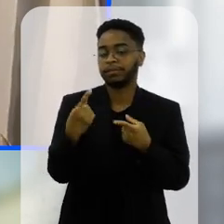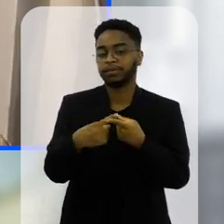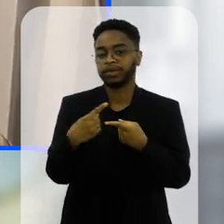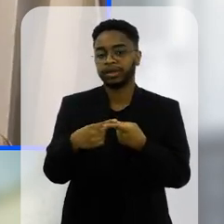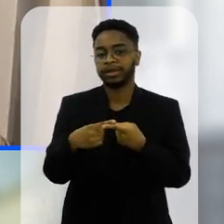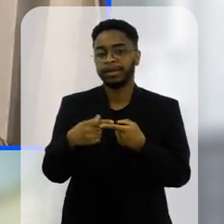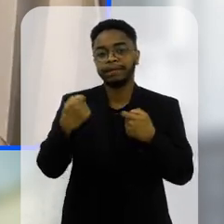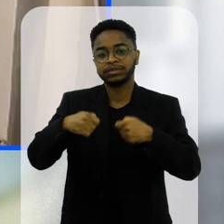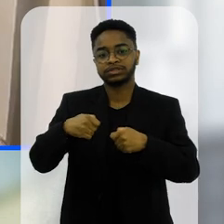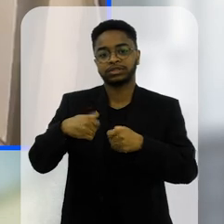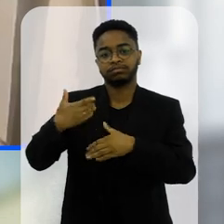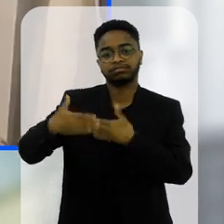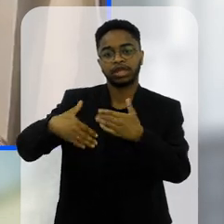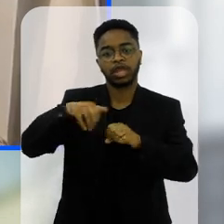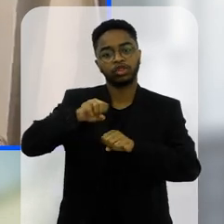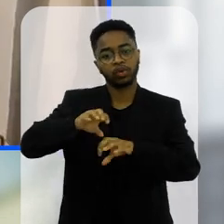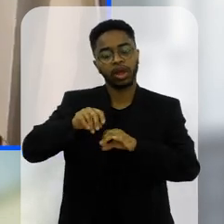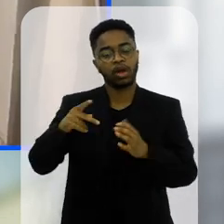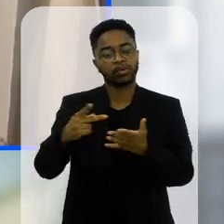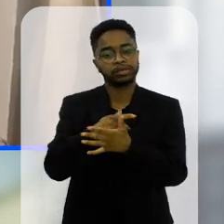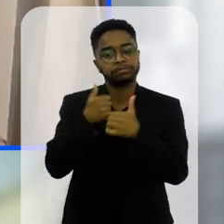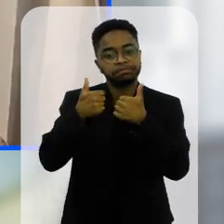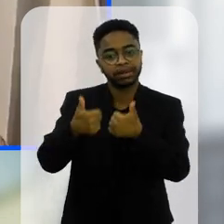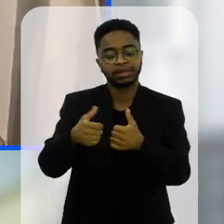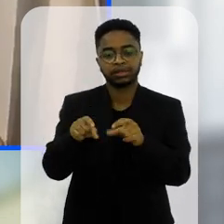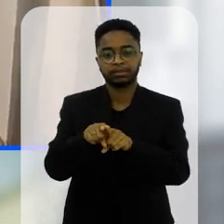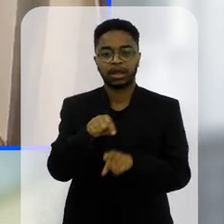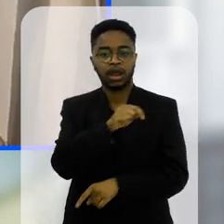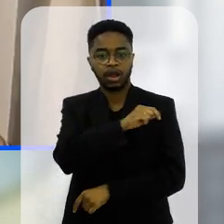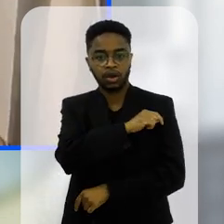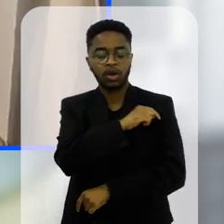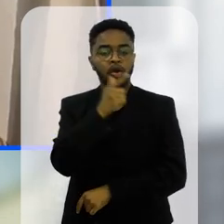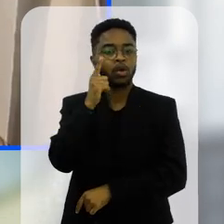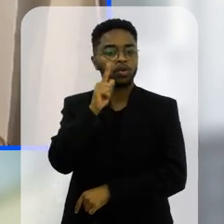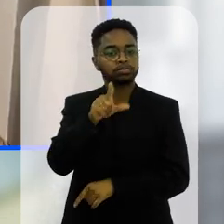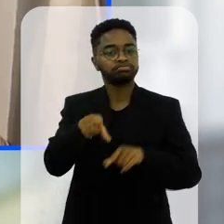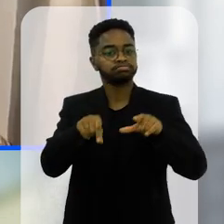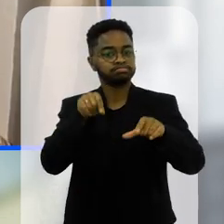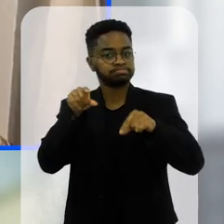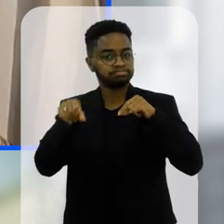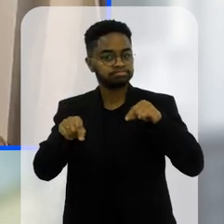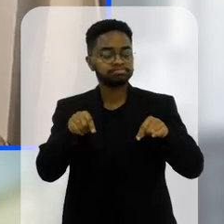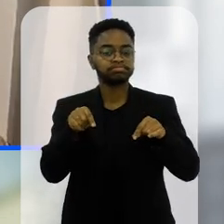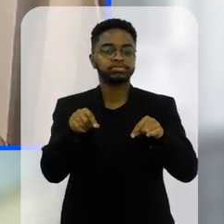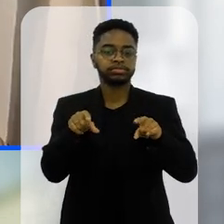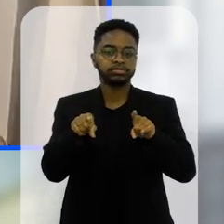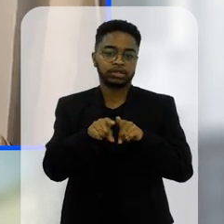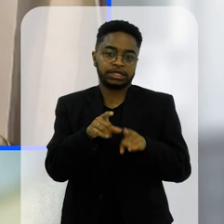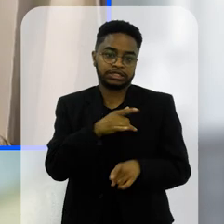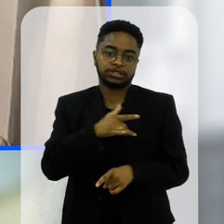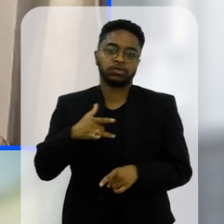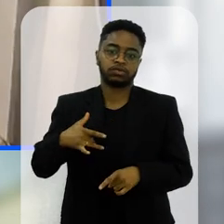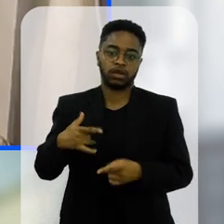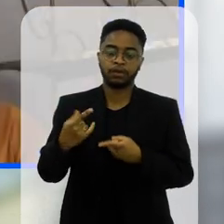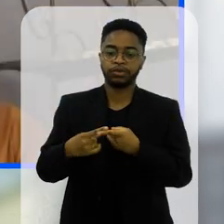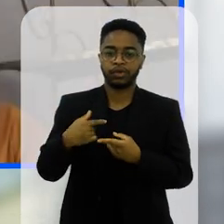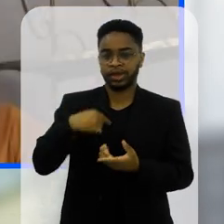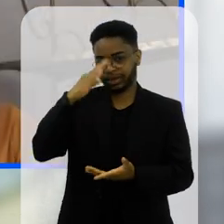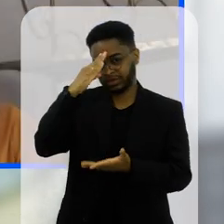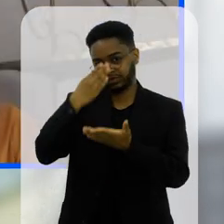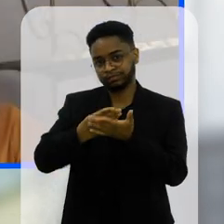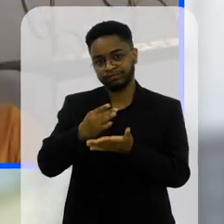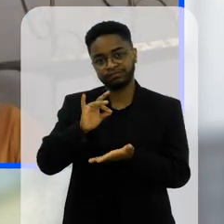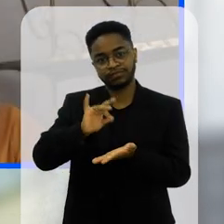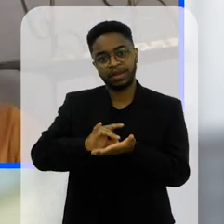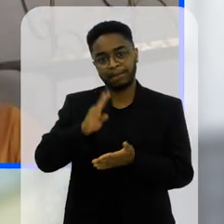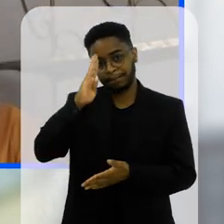que o processo educacional ele aconteça sempre de forma plena e esses alunos consigam fazer suas escolhas de forma saudável que eu acho que é